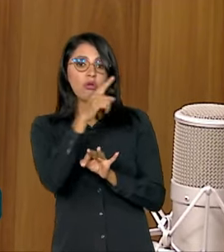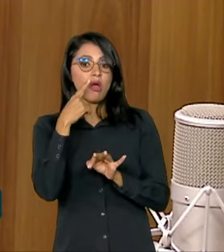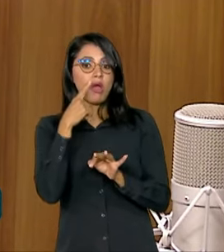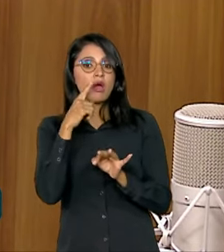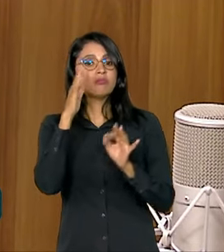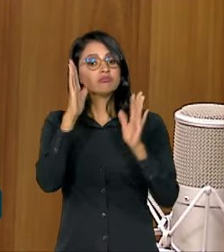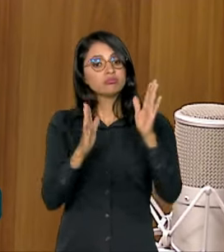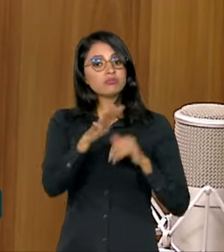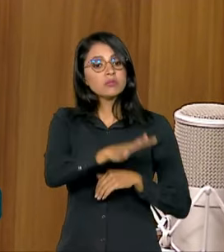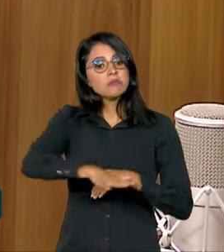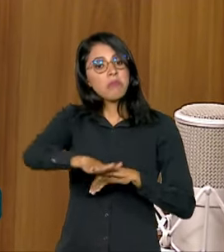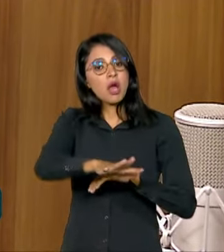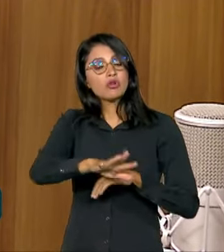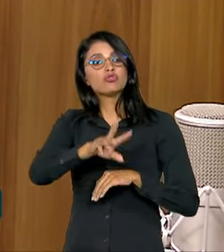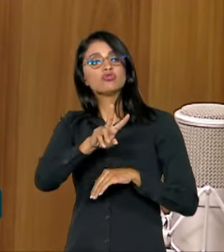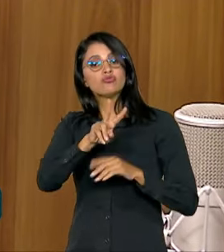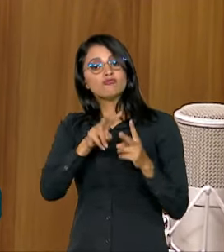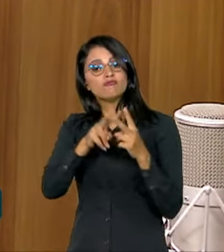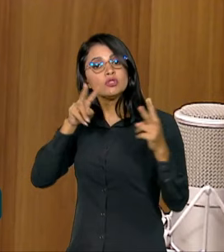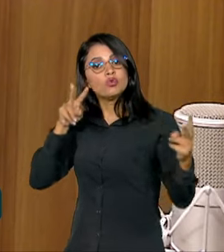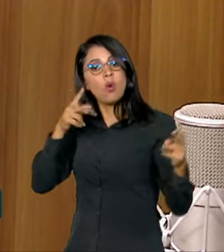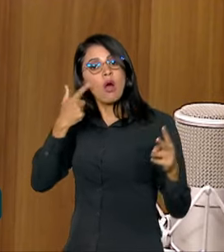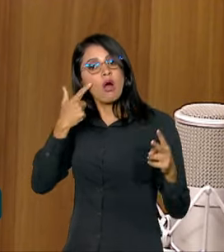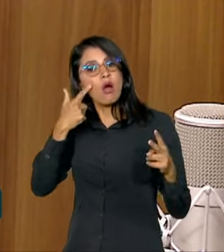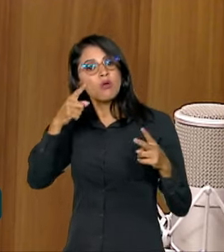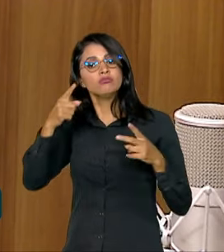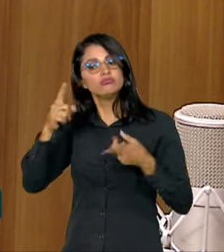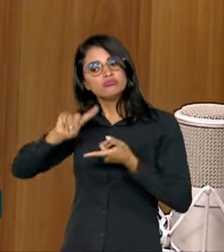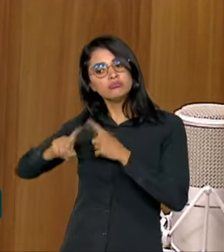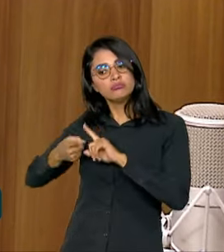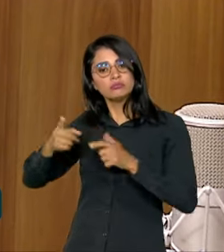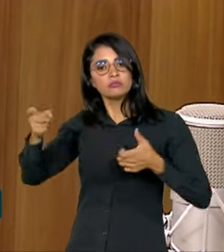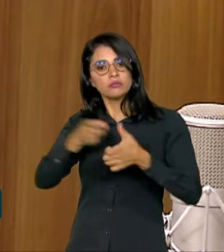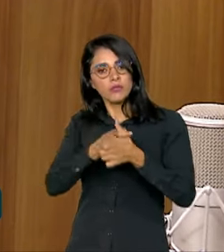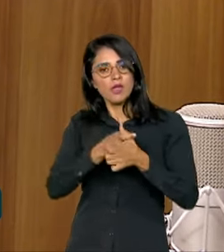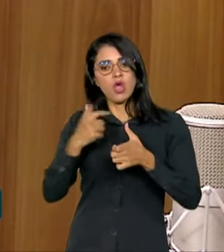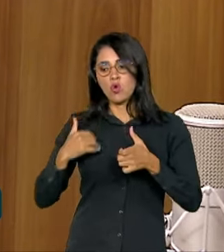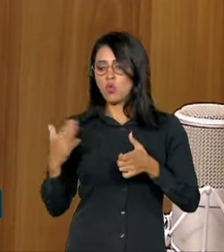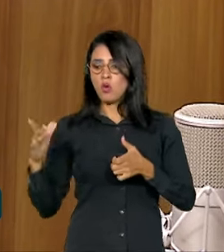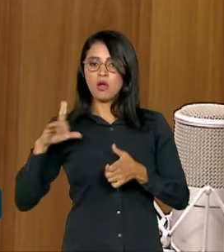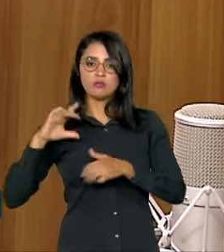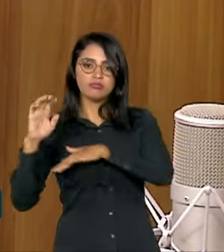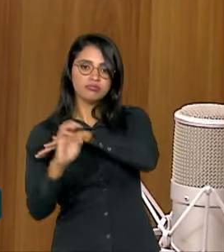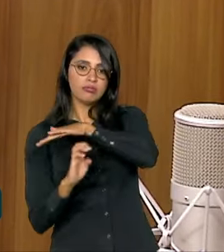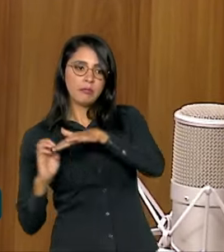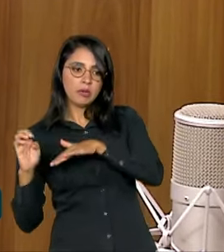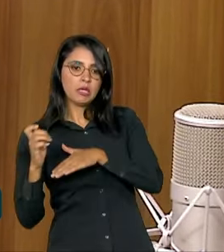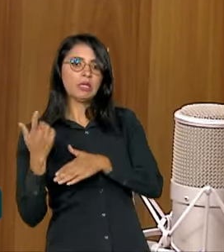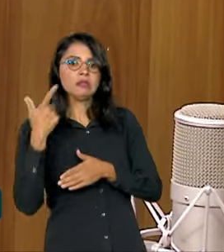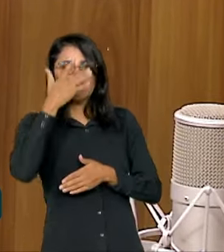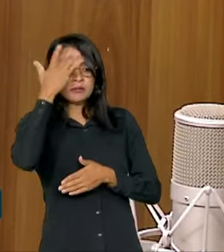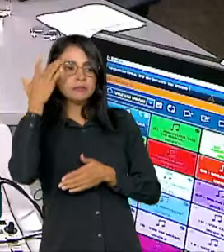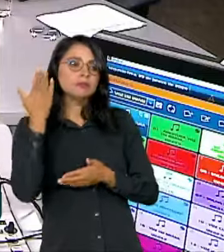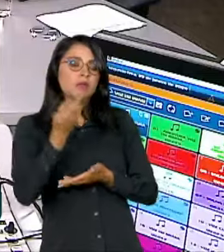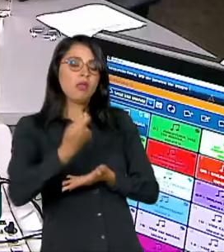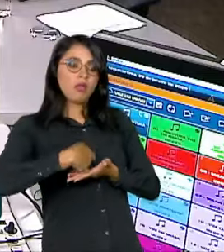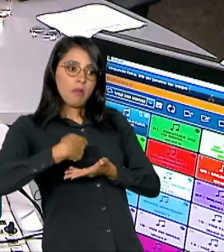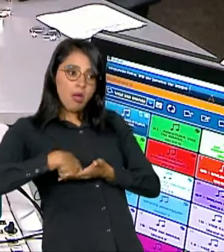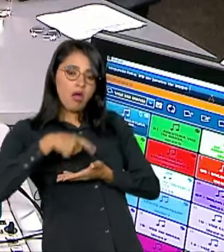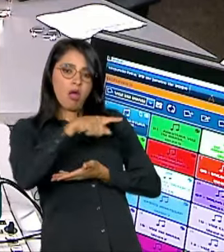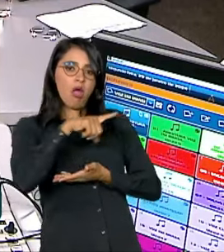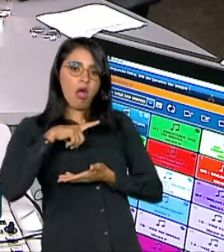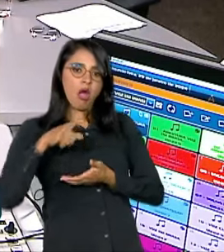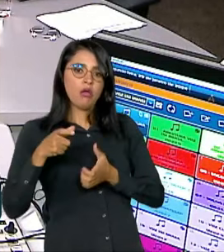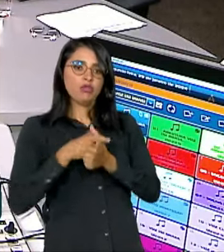dívidas, uma mesa virtual, em que a gente juntou de um lado as empresas que tinham alguma dívida para receber, então os credores, bancos,